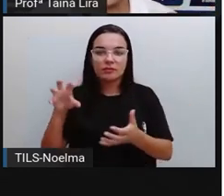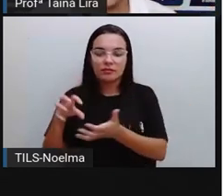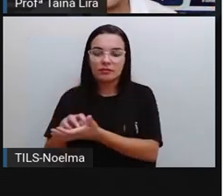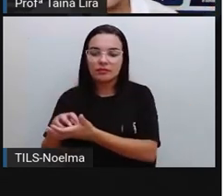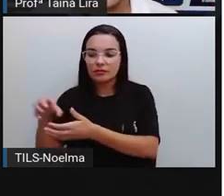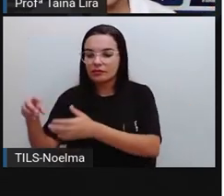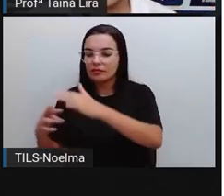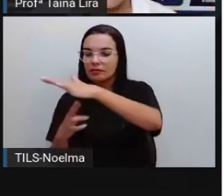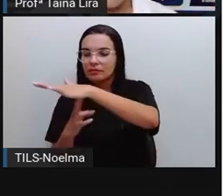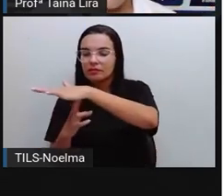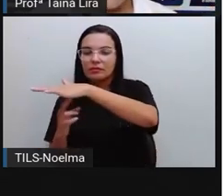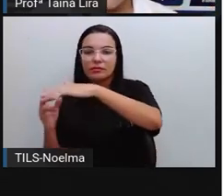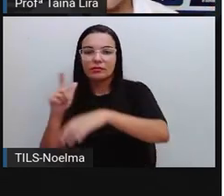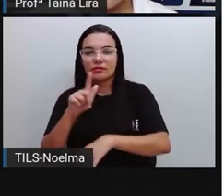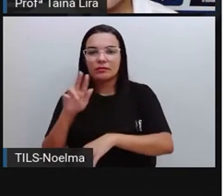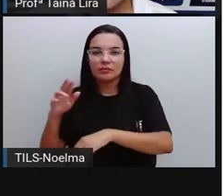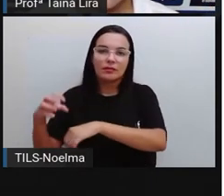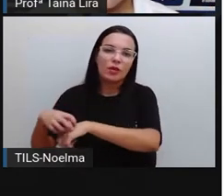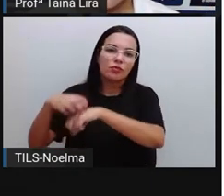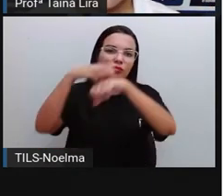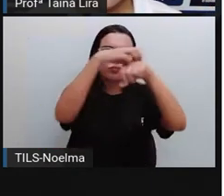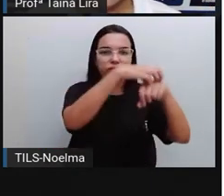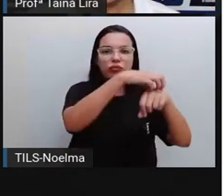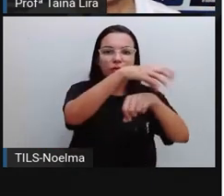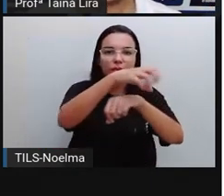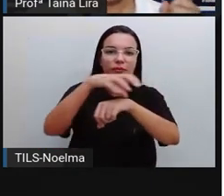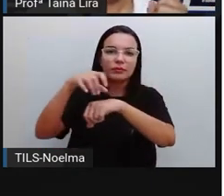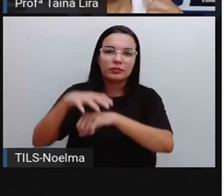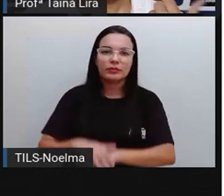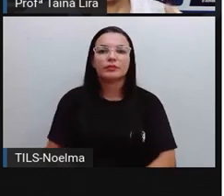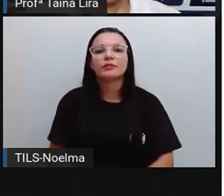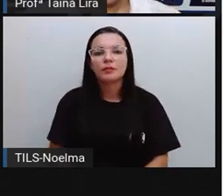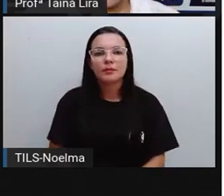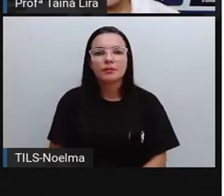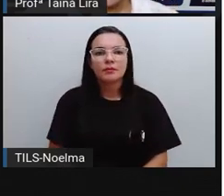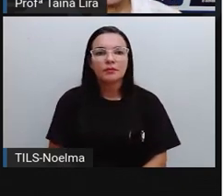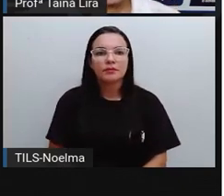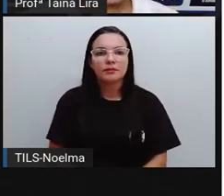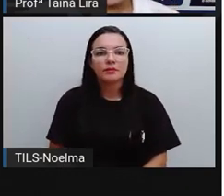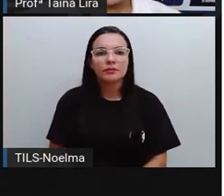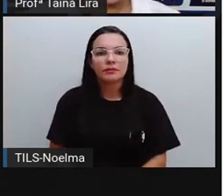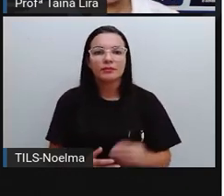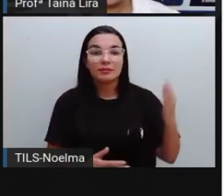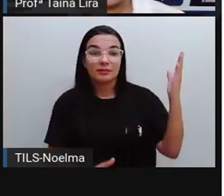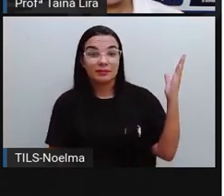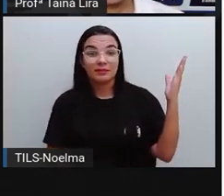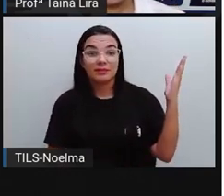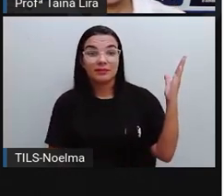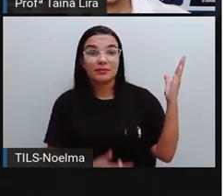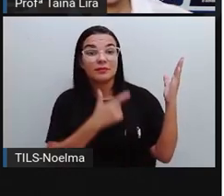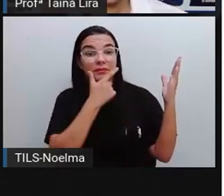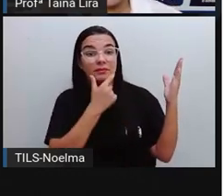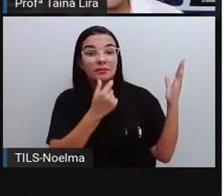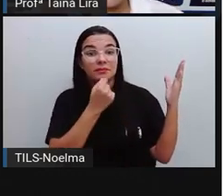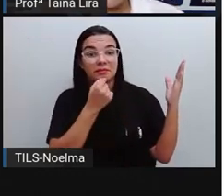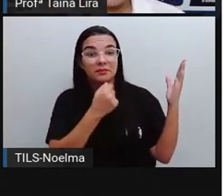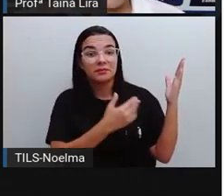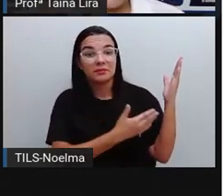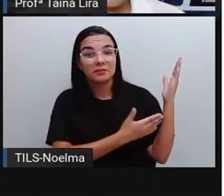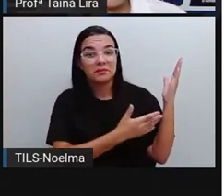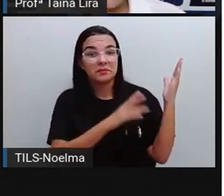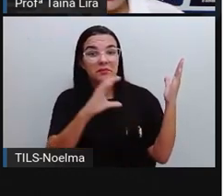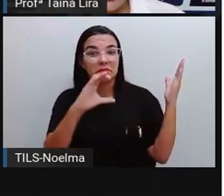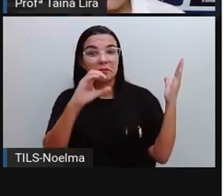abastecimento, tá bom? Olha lá, Cobé Martins da Silva. Ô, Pró, mas Cobé não é o